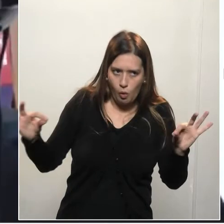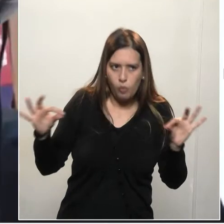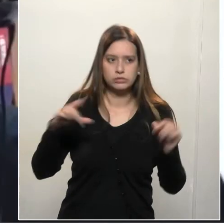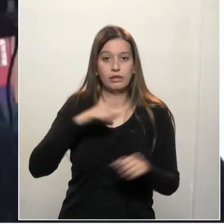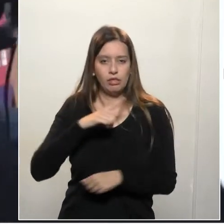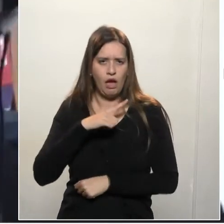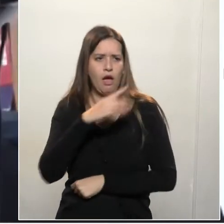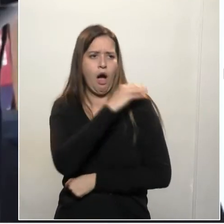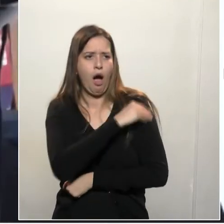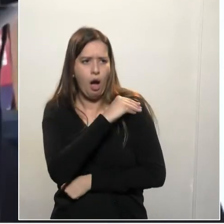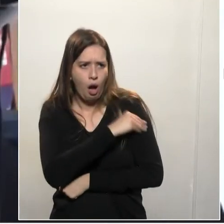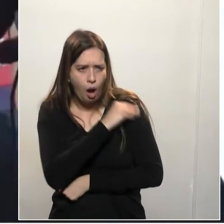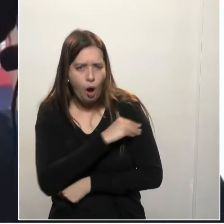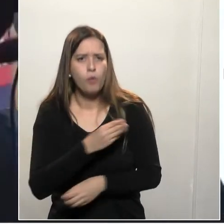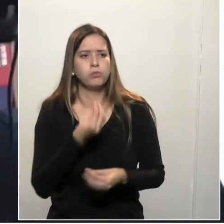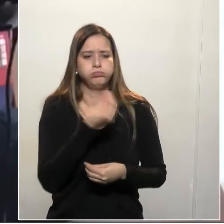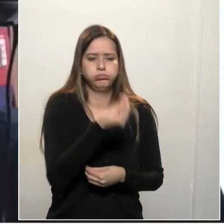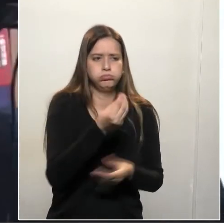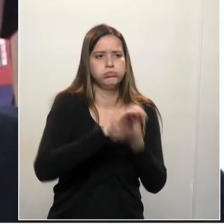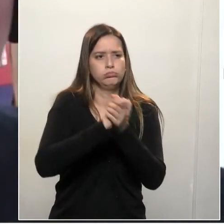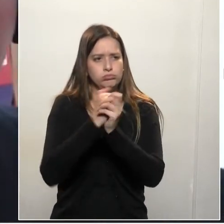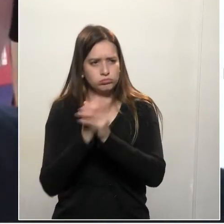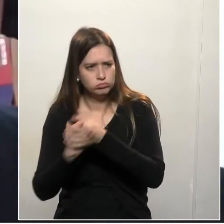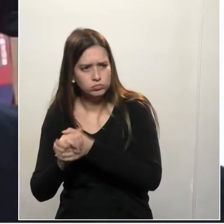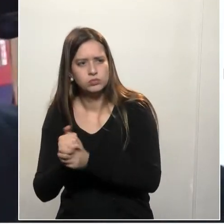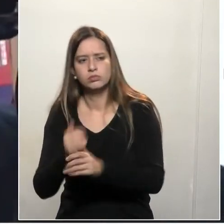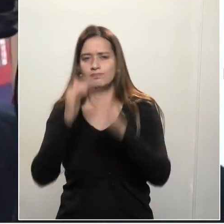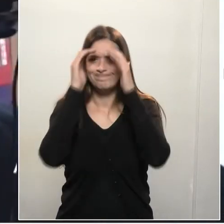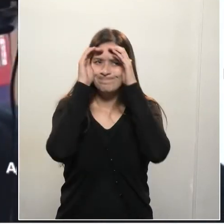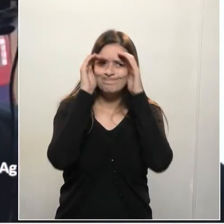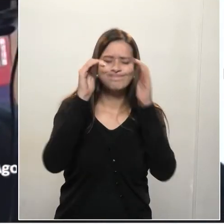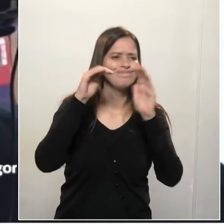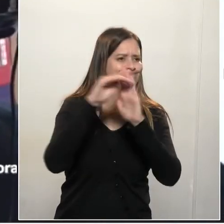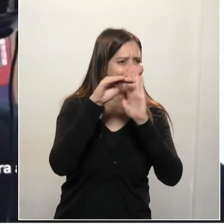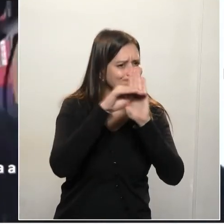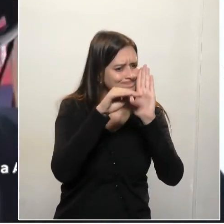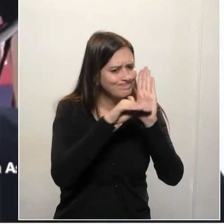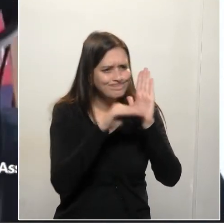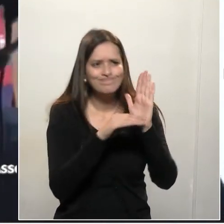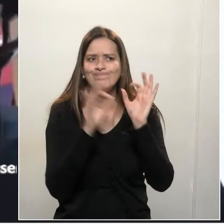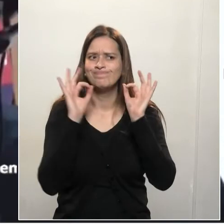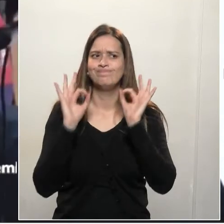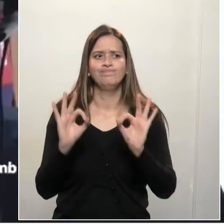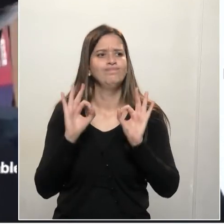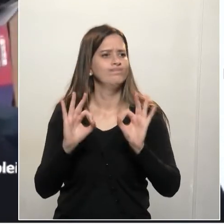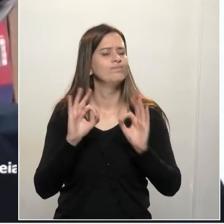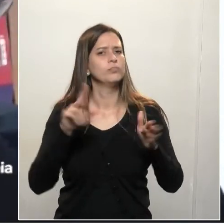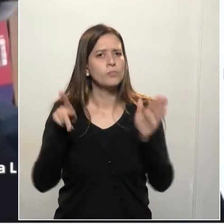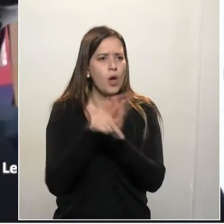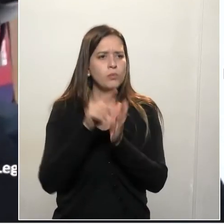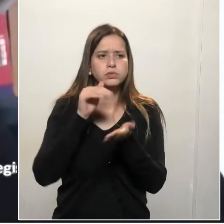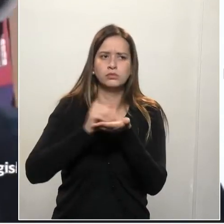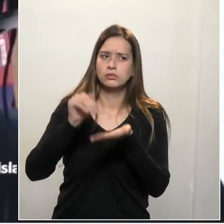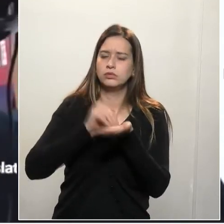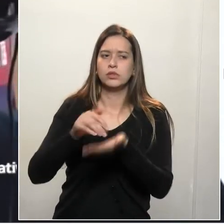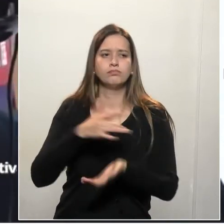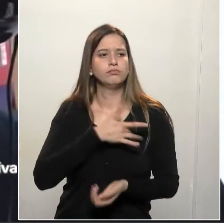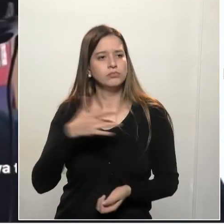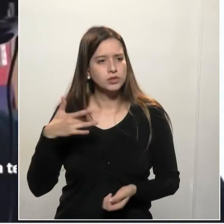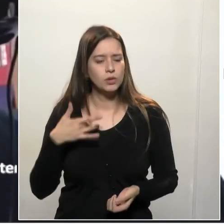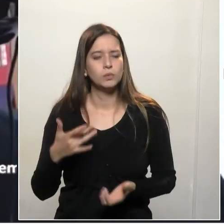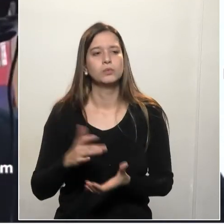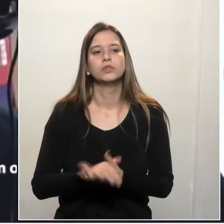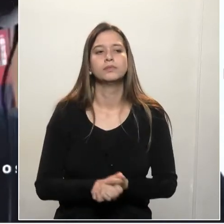obedecendo tudo o que está aqui na normativa da Secretaria Municipal e do estado.